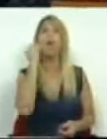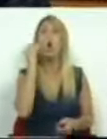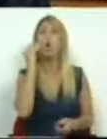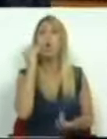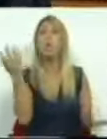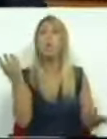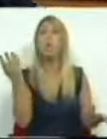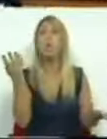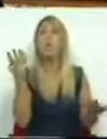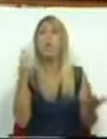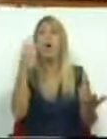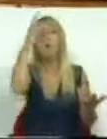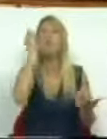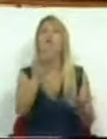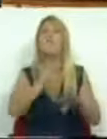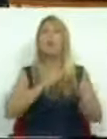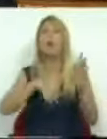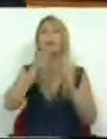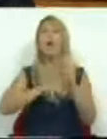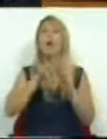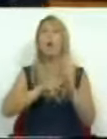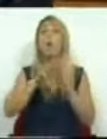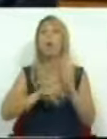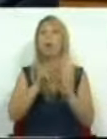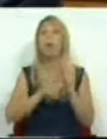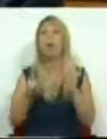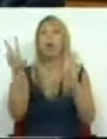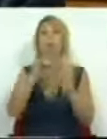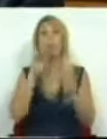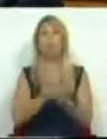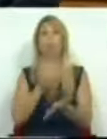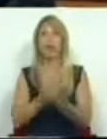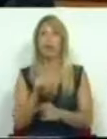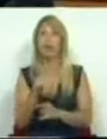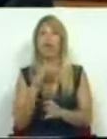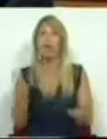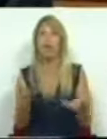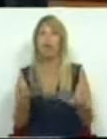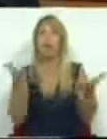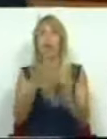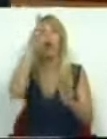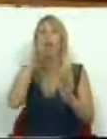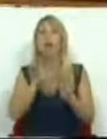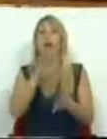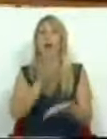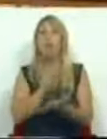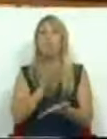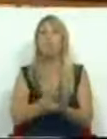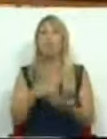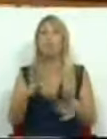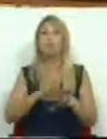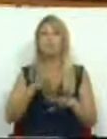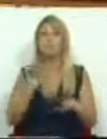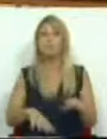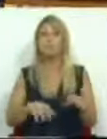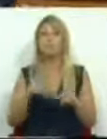sabendo do novo regulamento, cuja publicação ainda aguardamos com bastante expectativa, mas também, particularmente, quanto ao aspecto fundamental do financiamento e ao qual eu penso que é